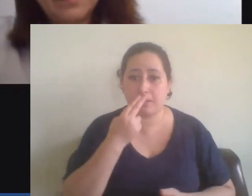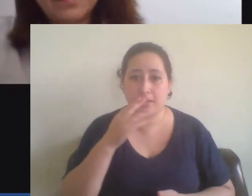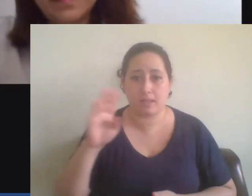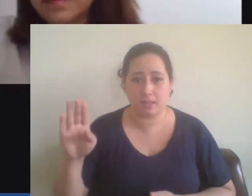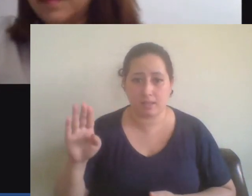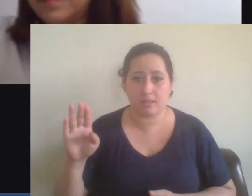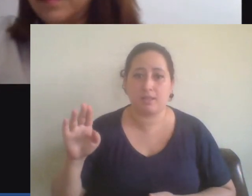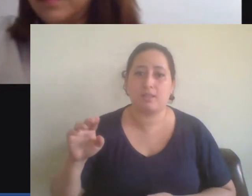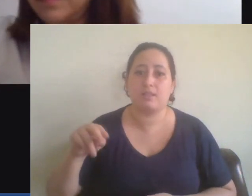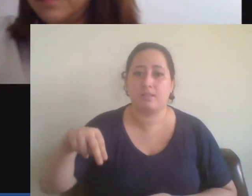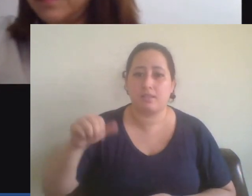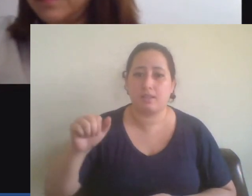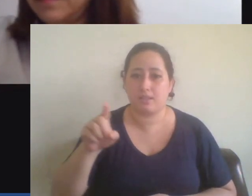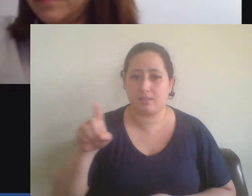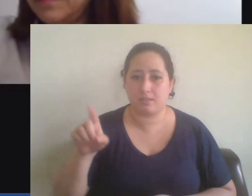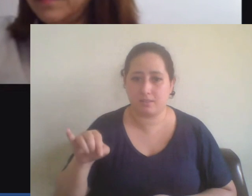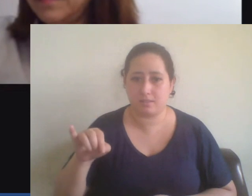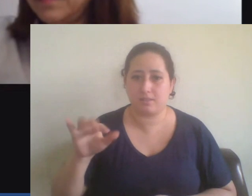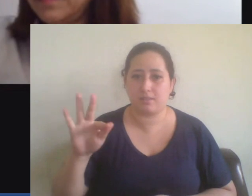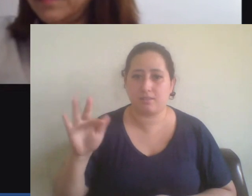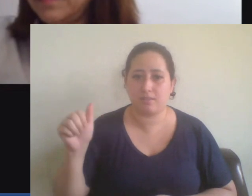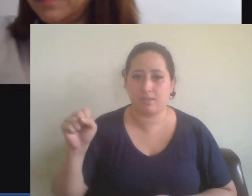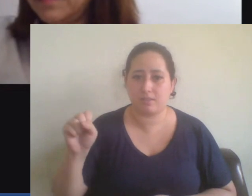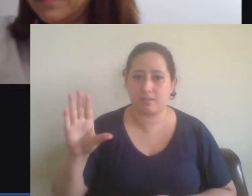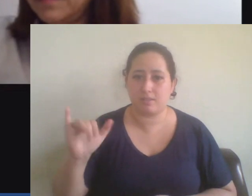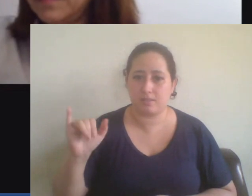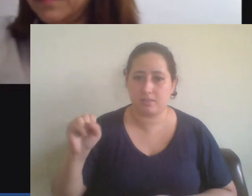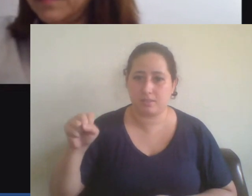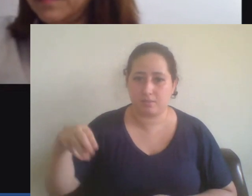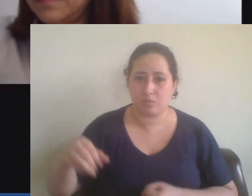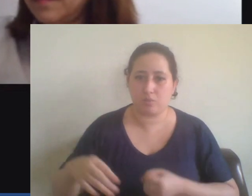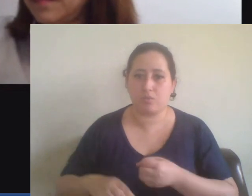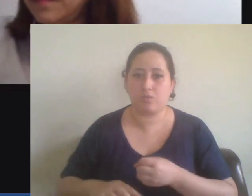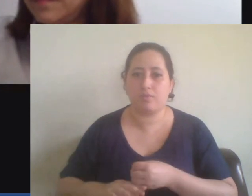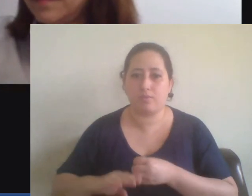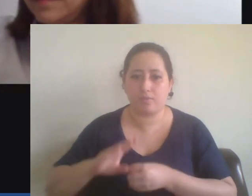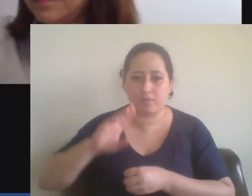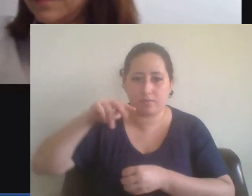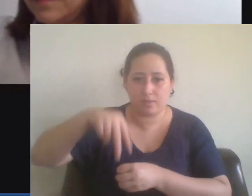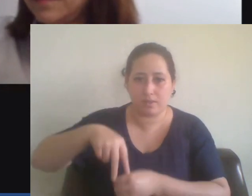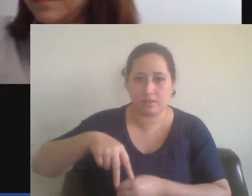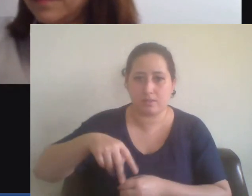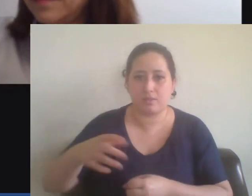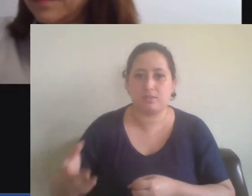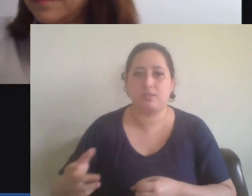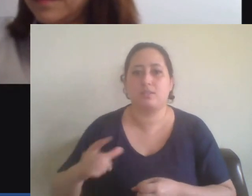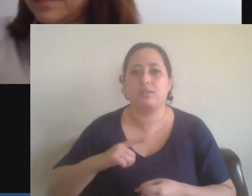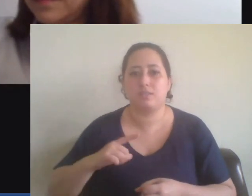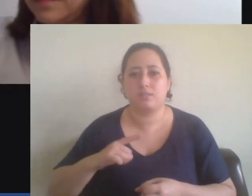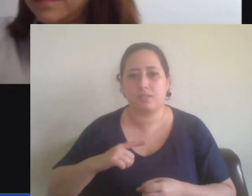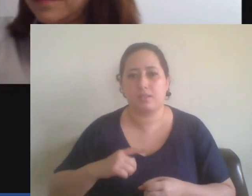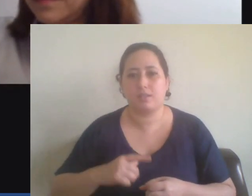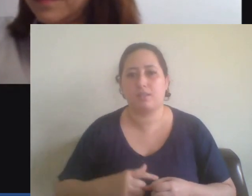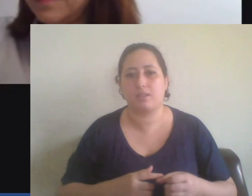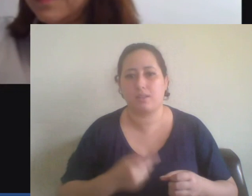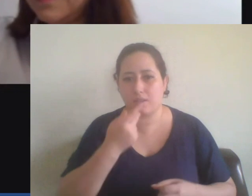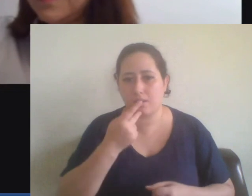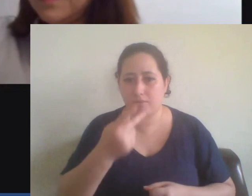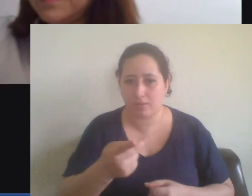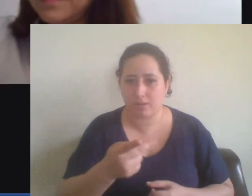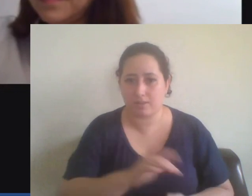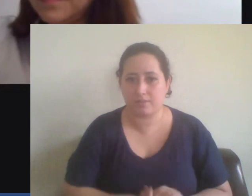Guerra, e as violações dos direitos humanos, que, na realidade, vai ser parte da minha fala hoje.